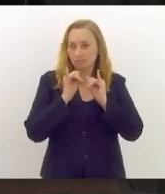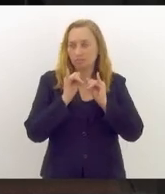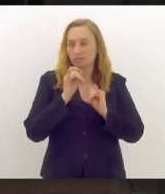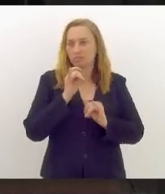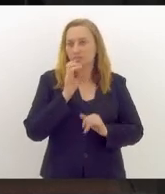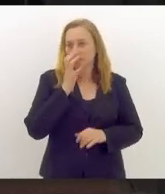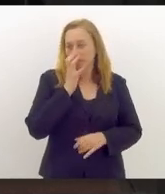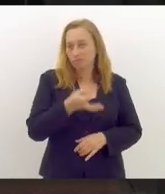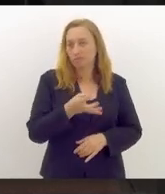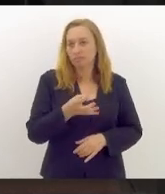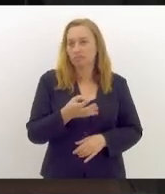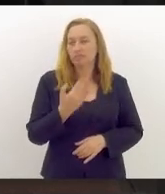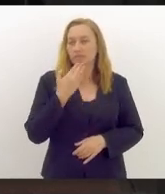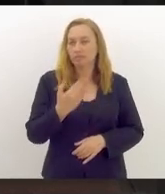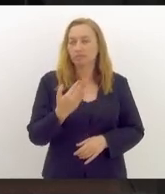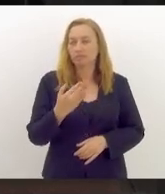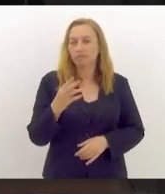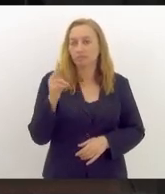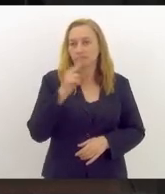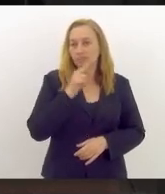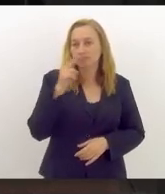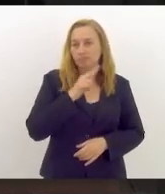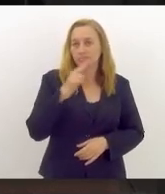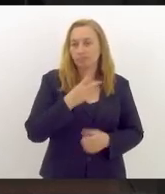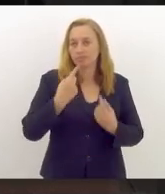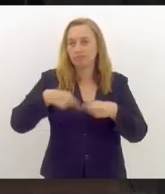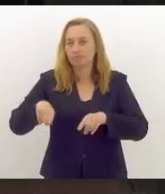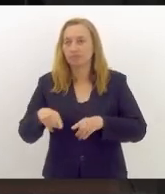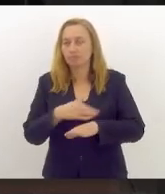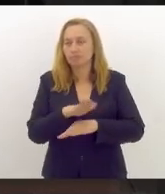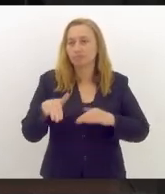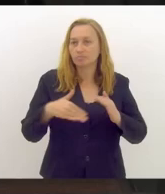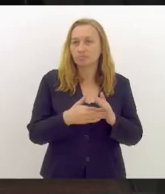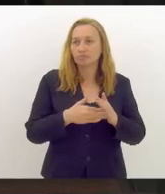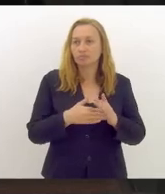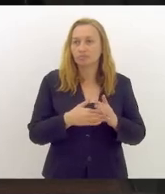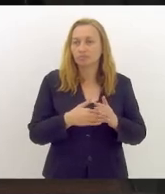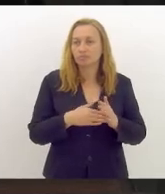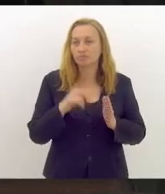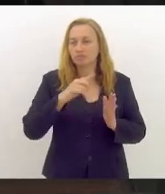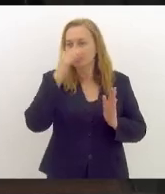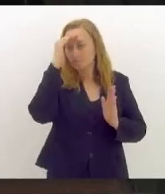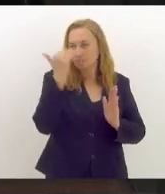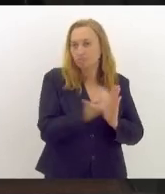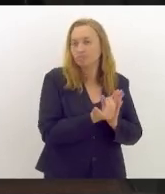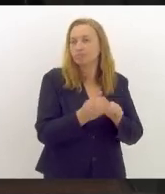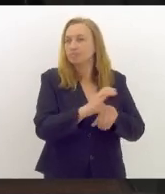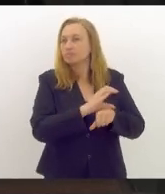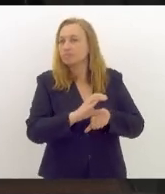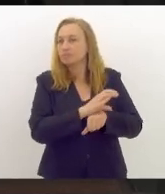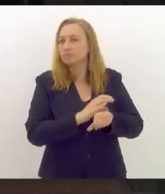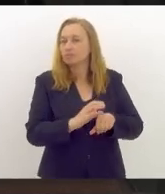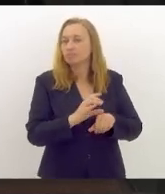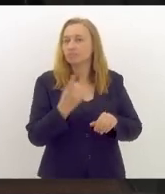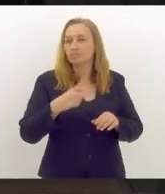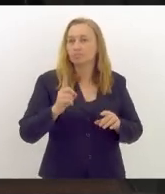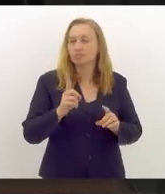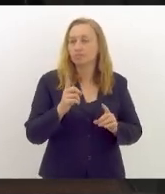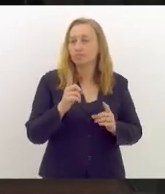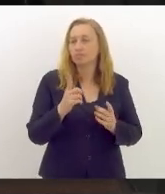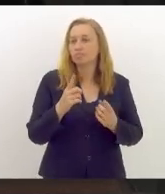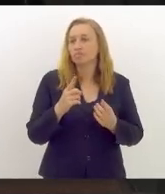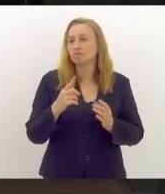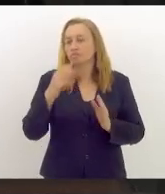urgentes contra aqueles e aquelas que se manifestam em descumprimento à Constituição, em descumprimento ao resultado das